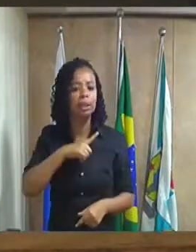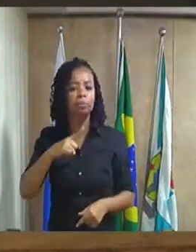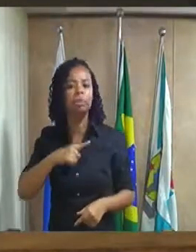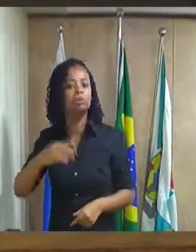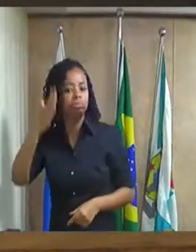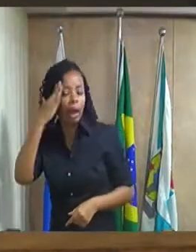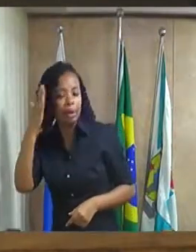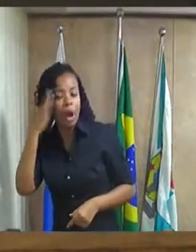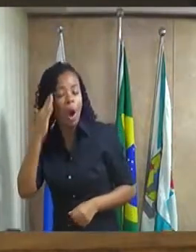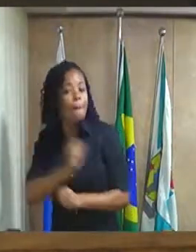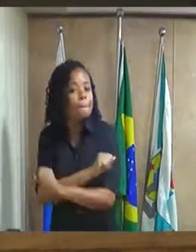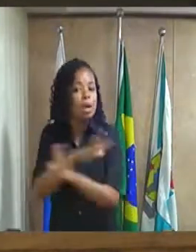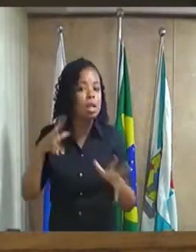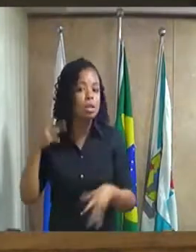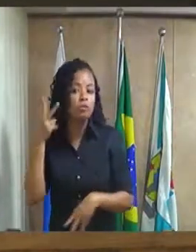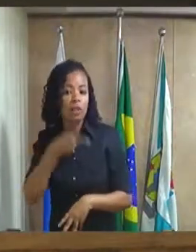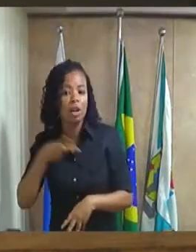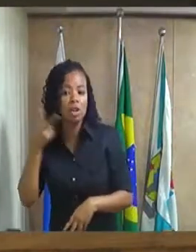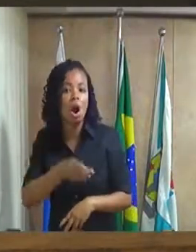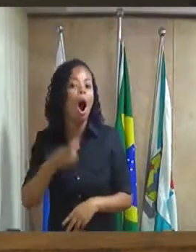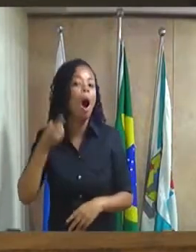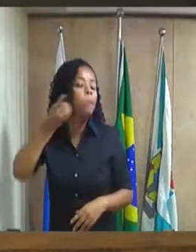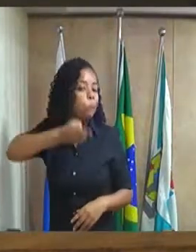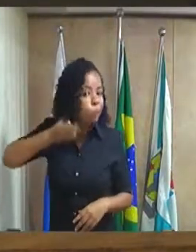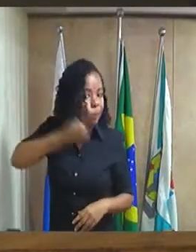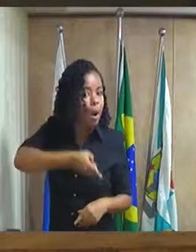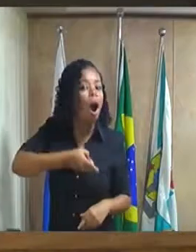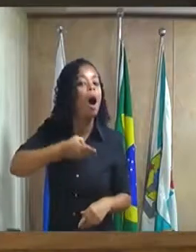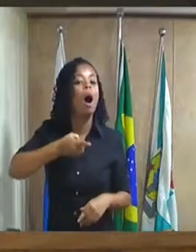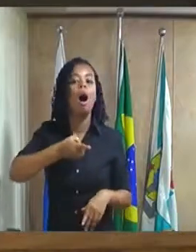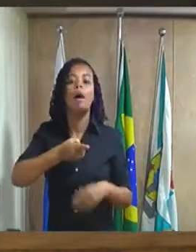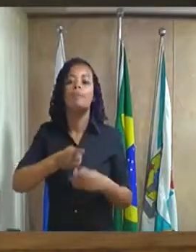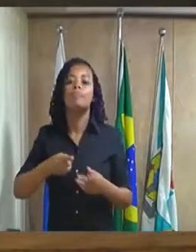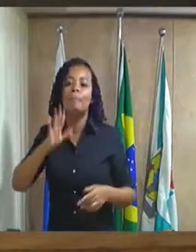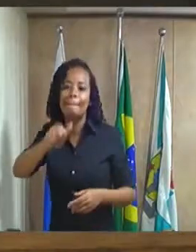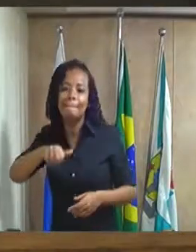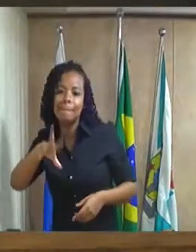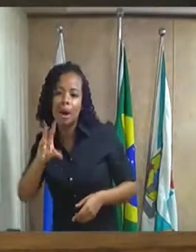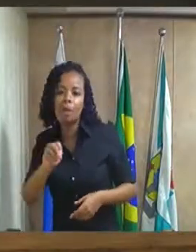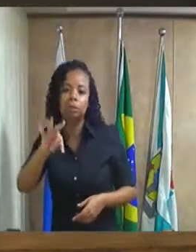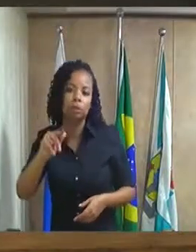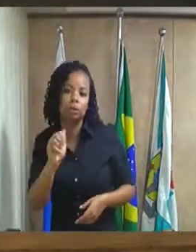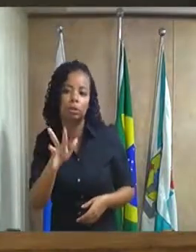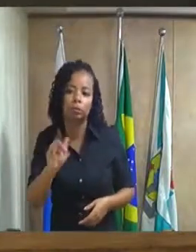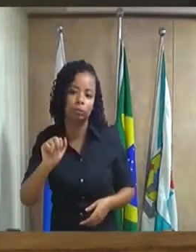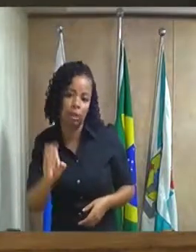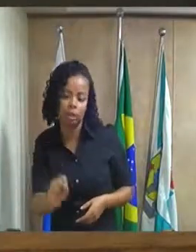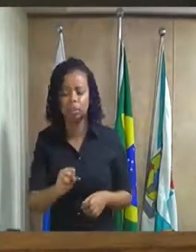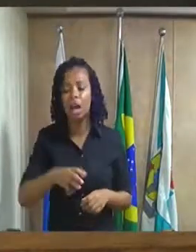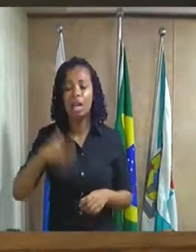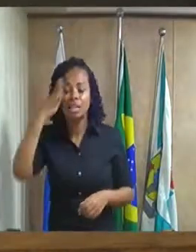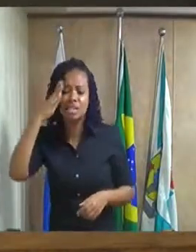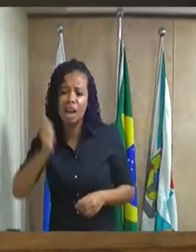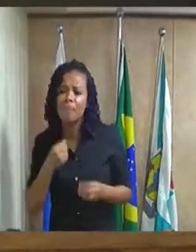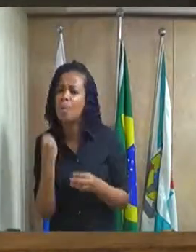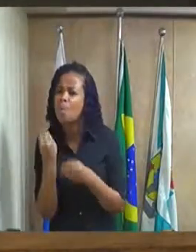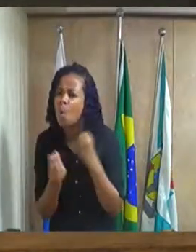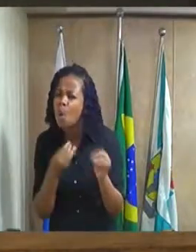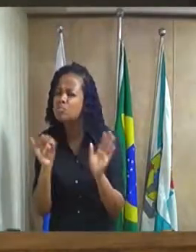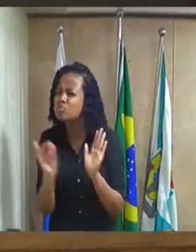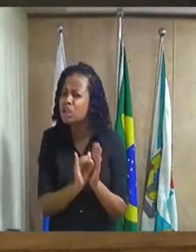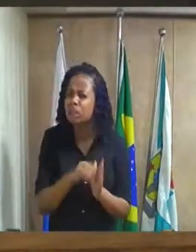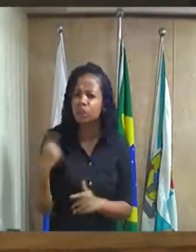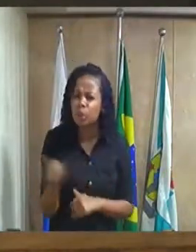vereador e advogado Marcos Tavares sabe as formas como nós